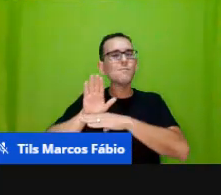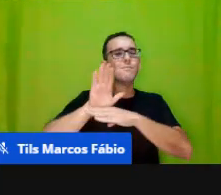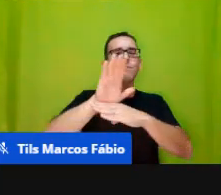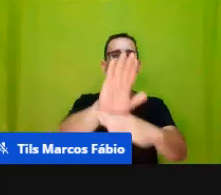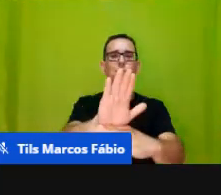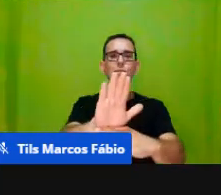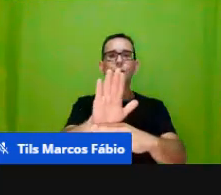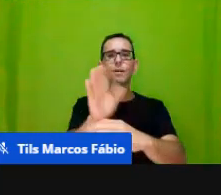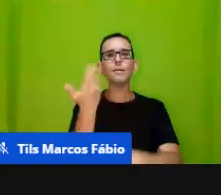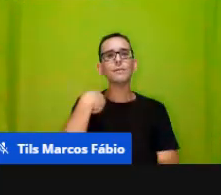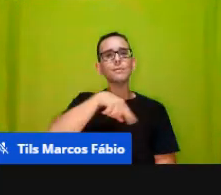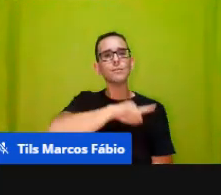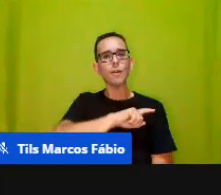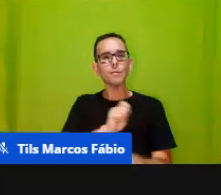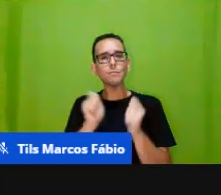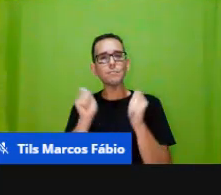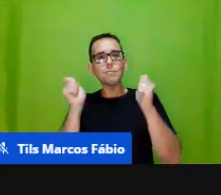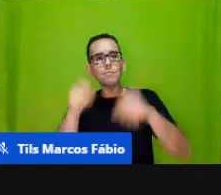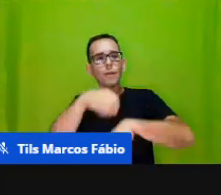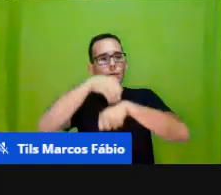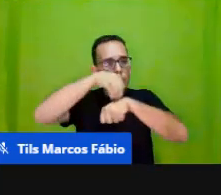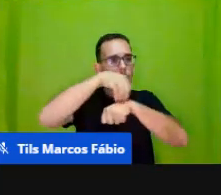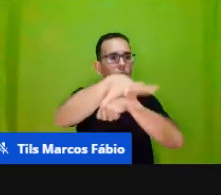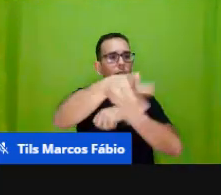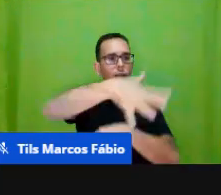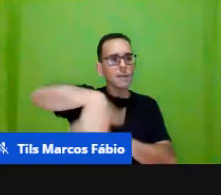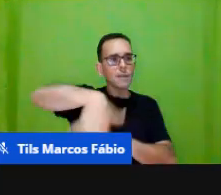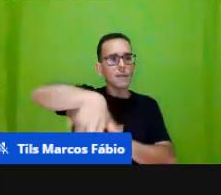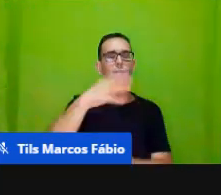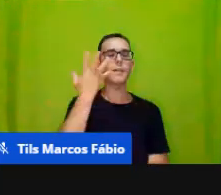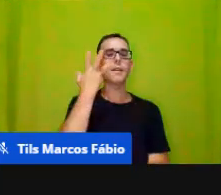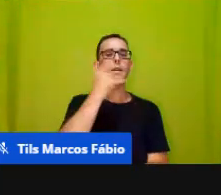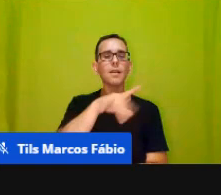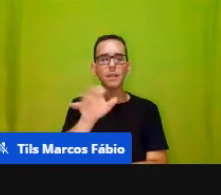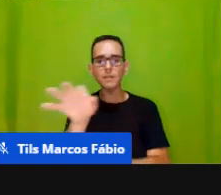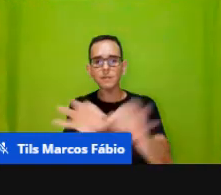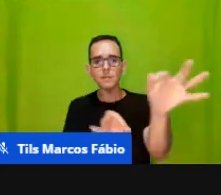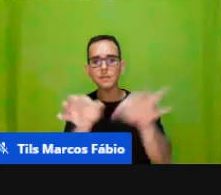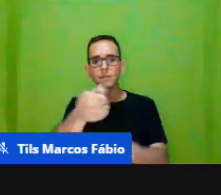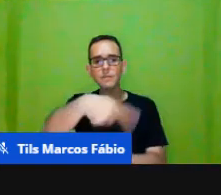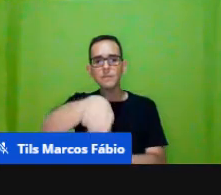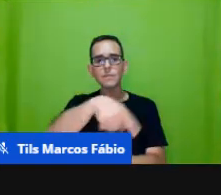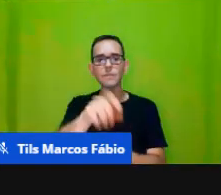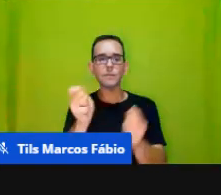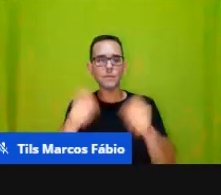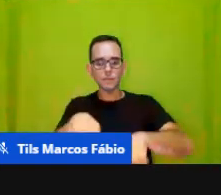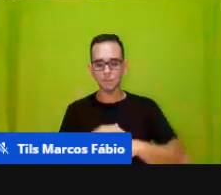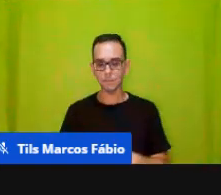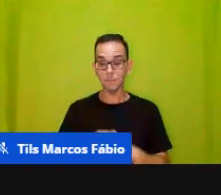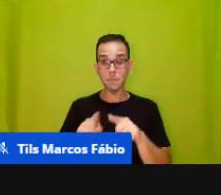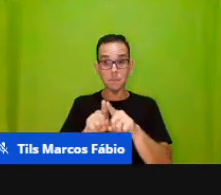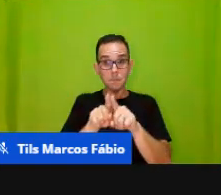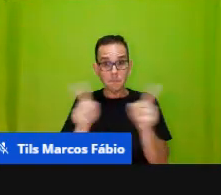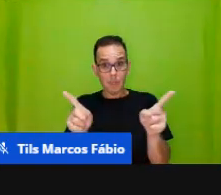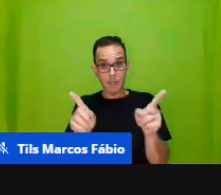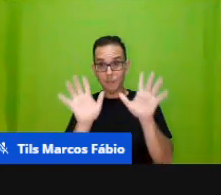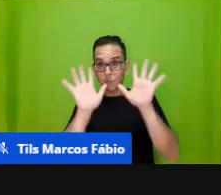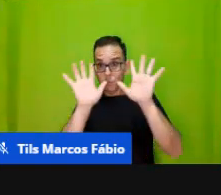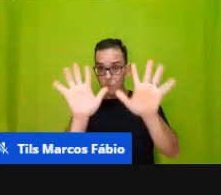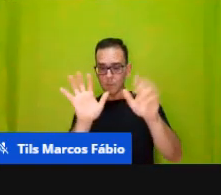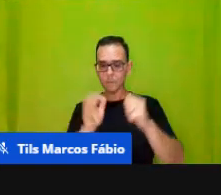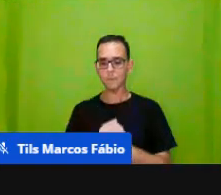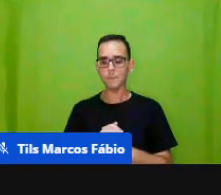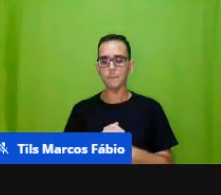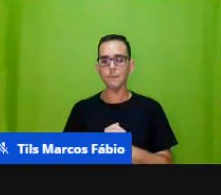né, que a gente pode proporcionar às crianças trabalhando com esses conhecimentos, mas mais que isso, né, pode